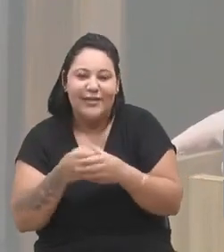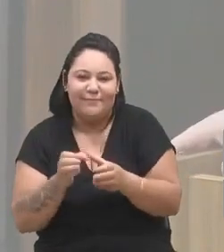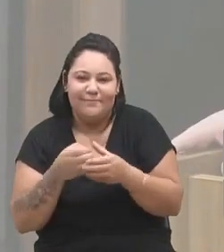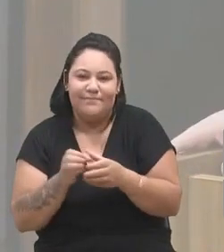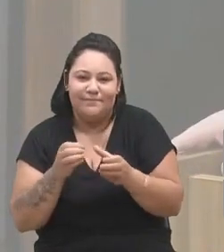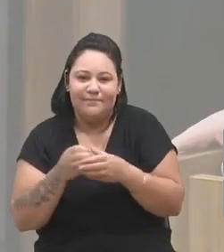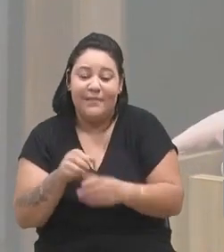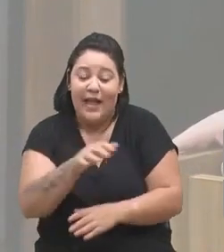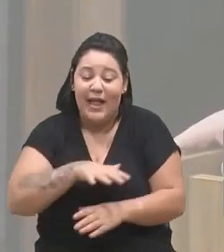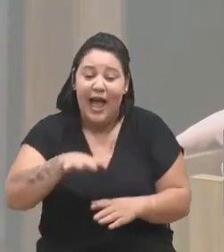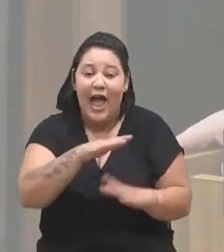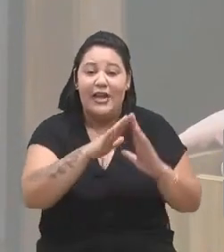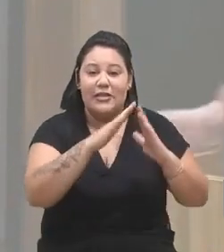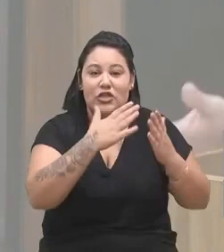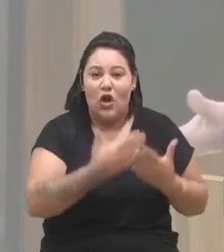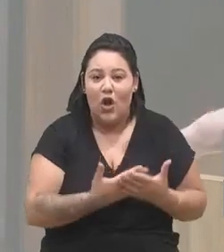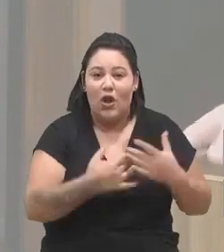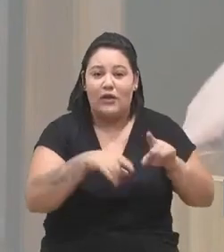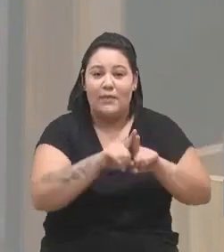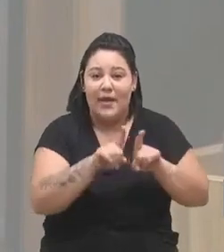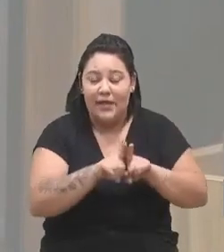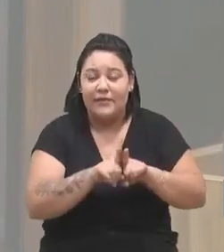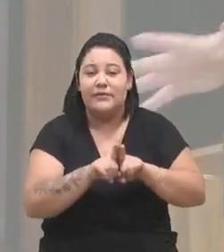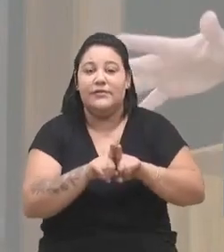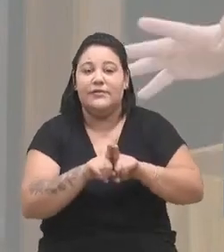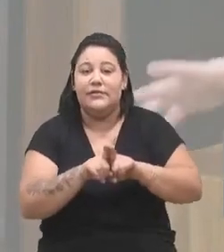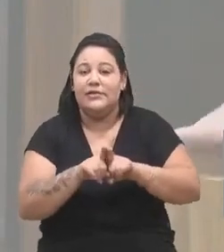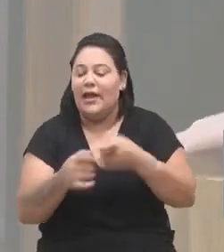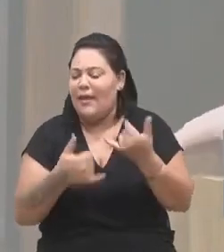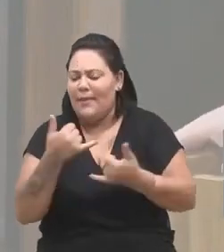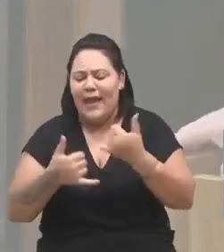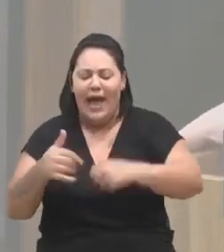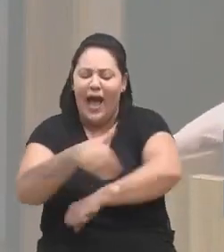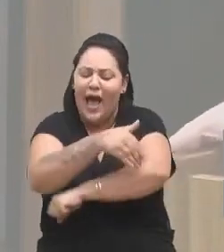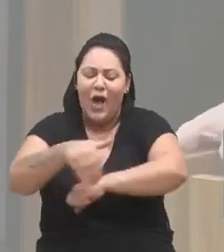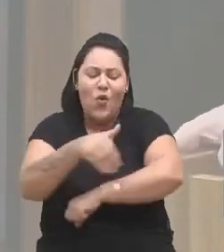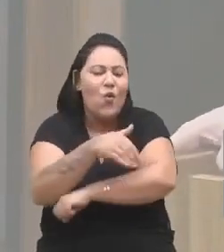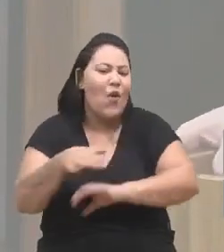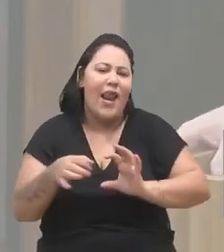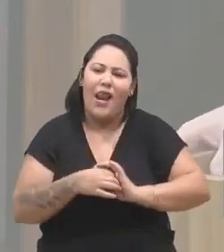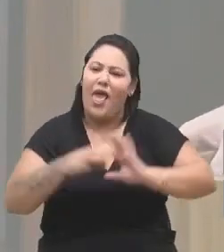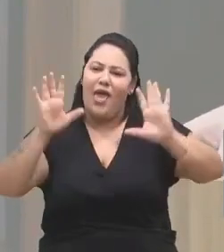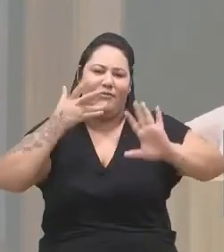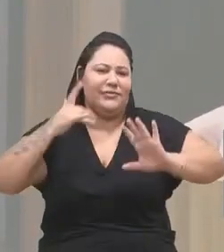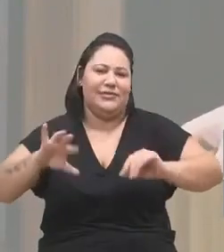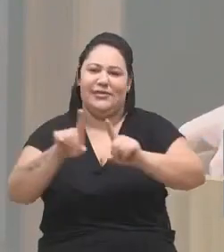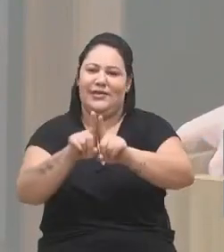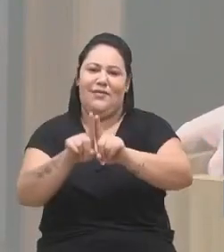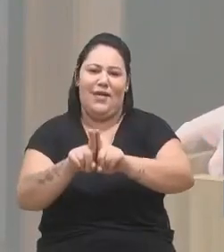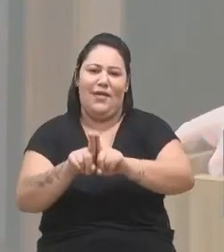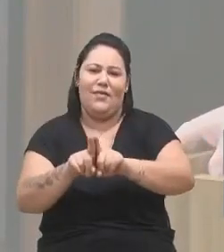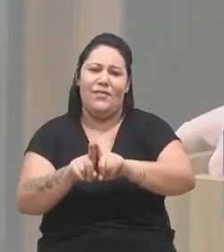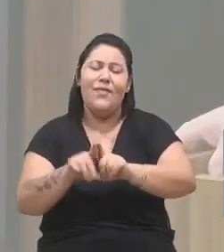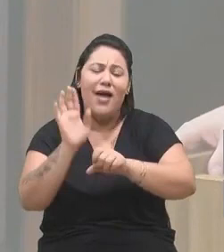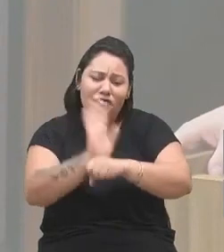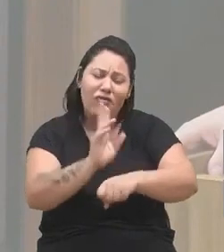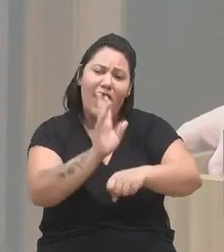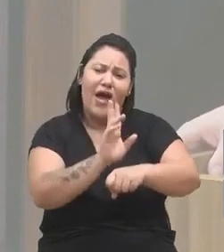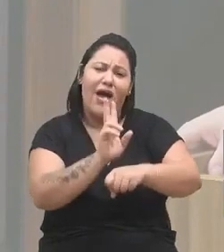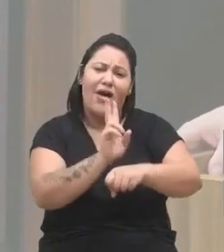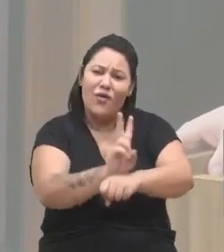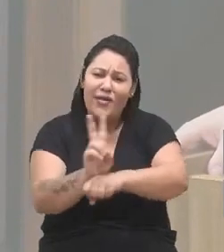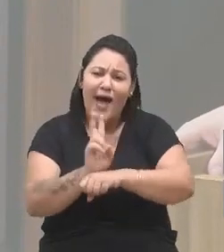a área escolar, que frequentam as ruas, que querem brincar tranquilamente nas ruas, e também que a gente evite,